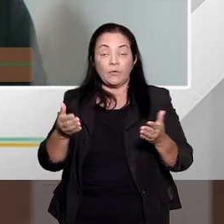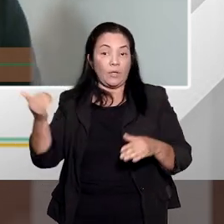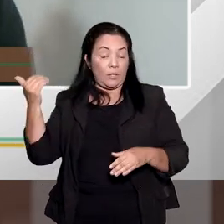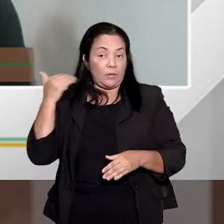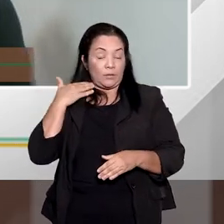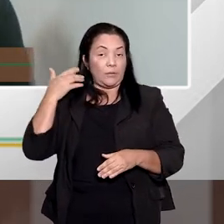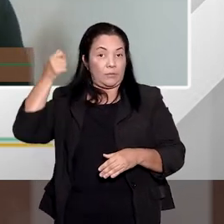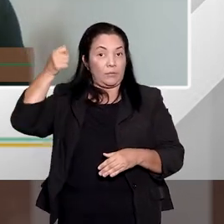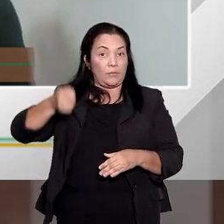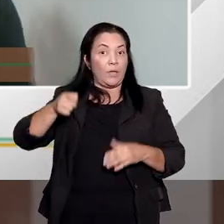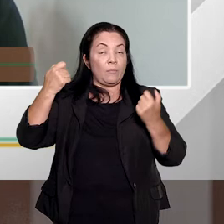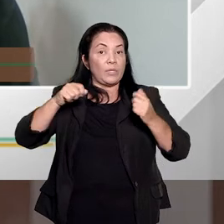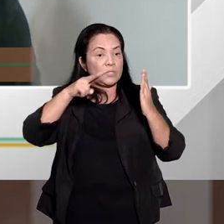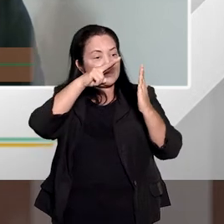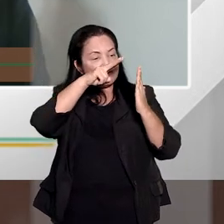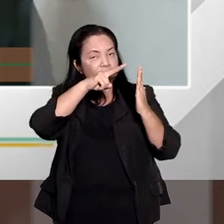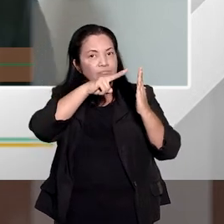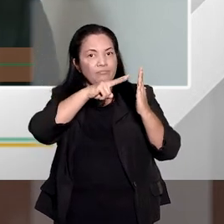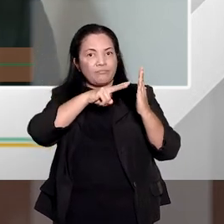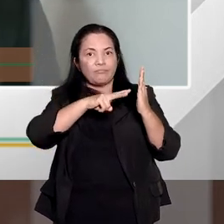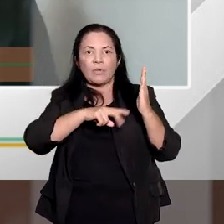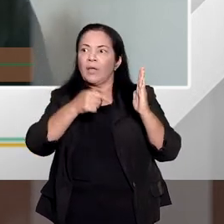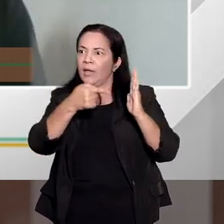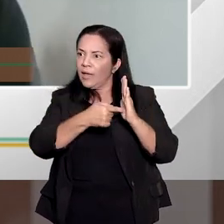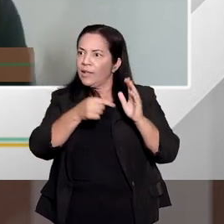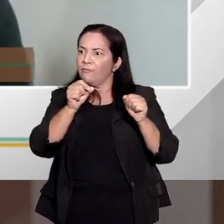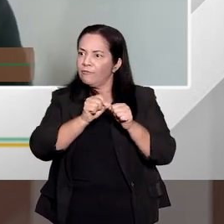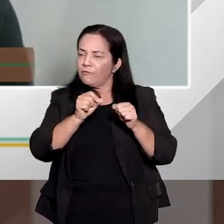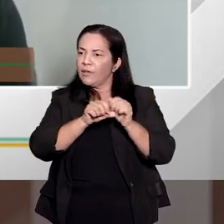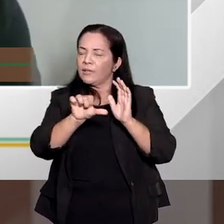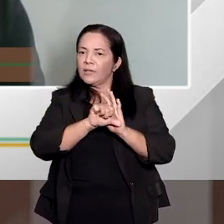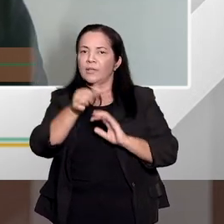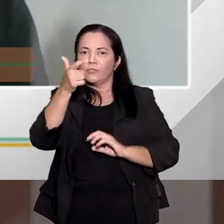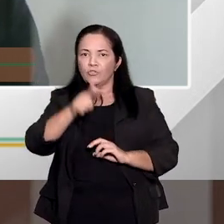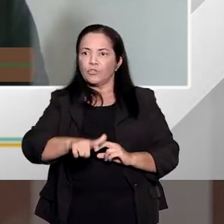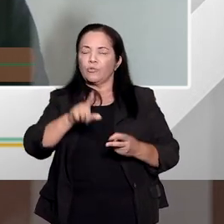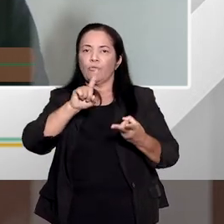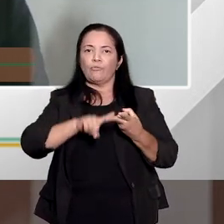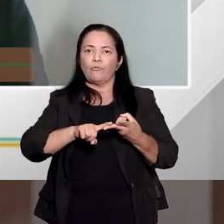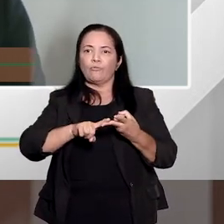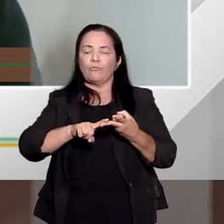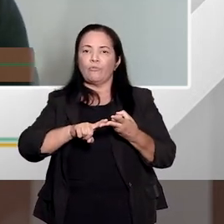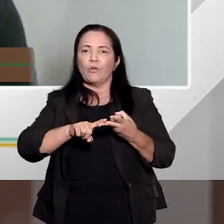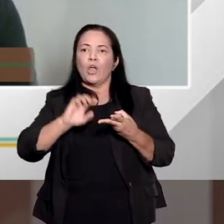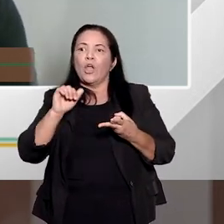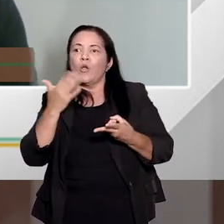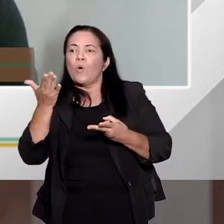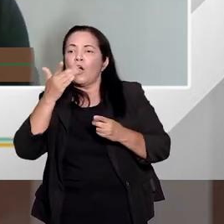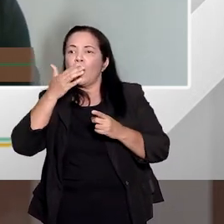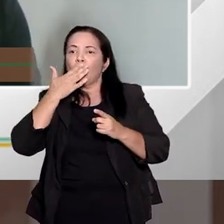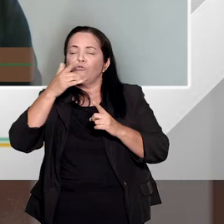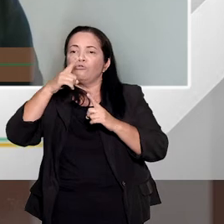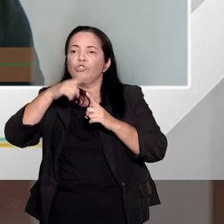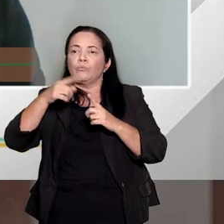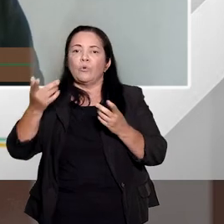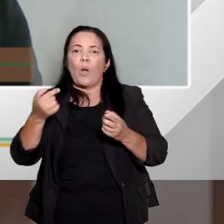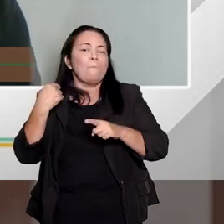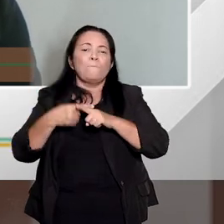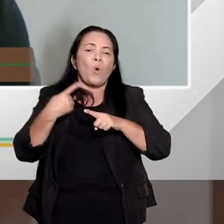legislador elenca lá uma série de circunstâncias, reincidência, ter o agente cometido o crime por motivo fútil ou motivo torpe,